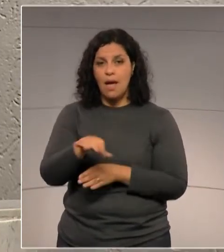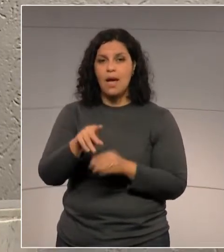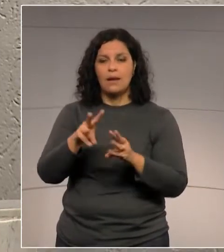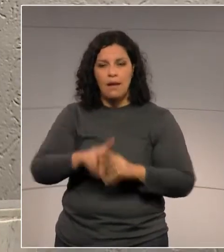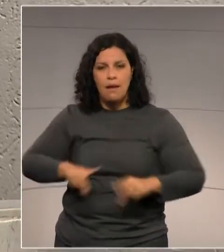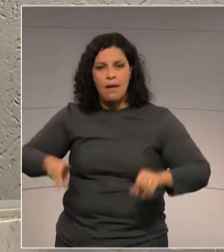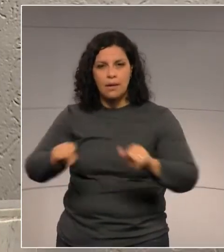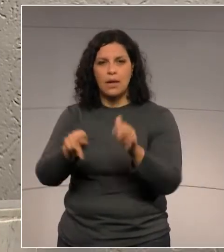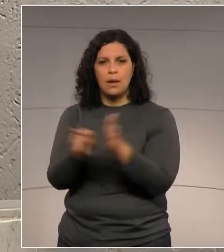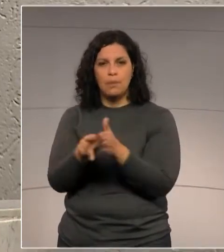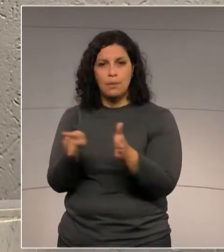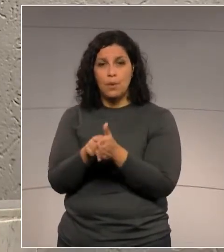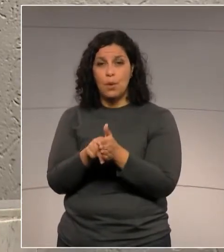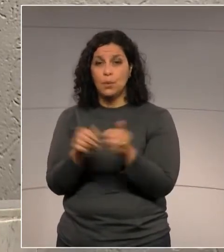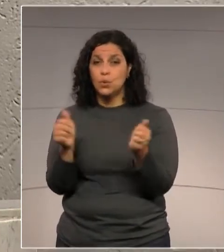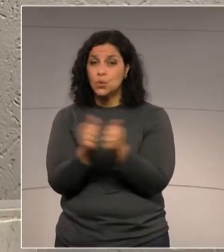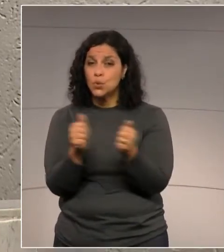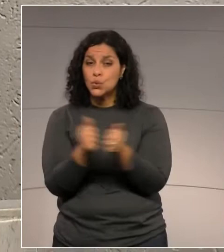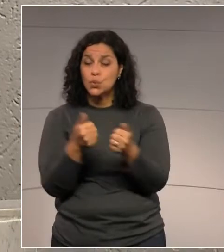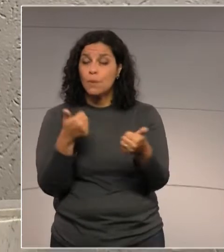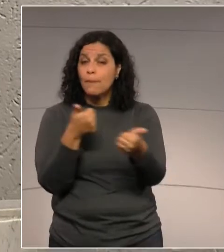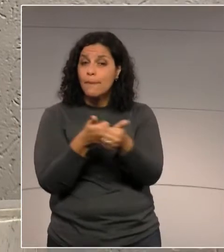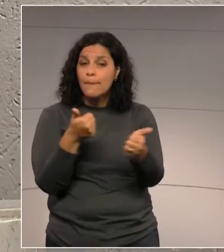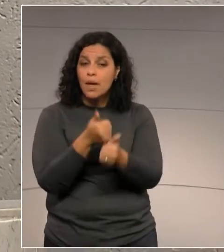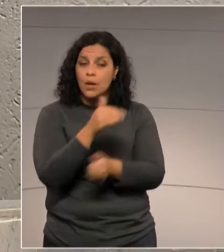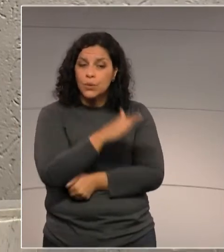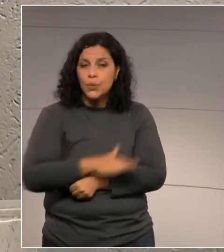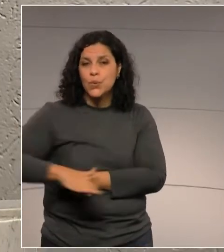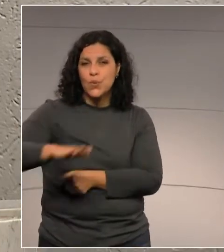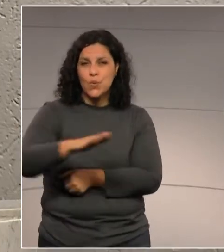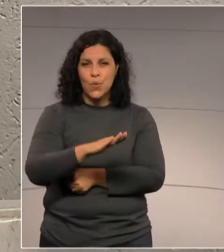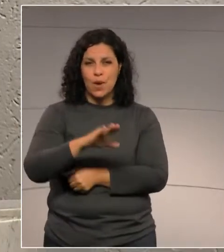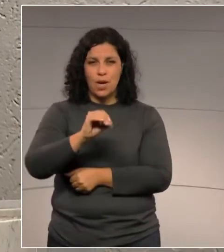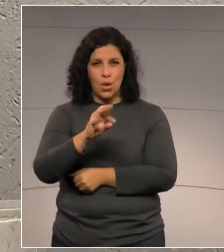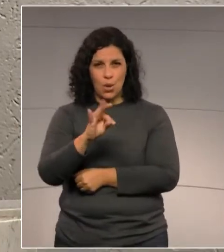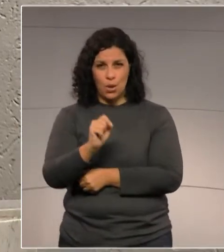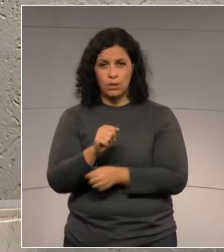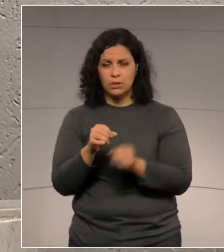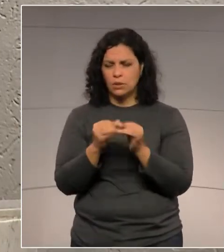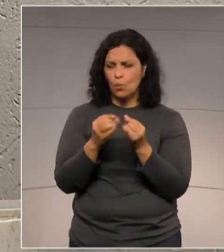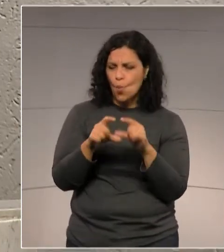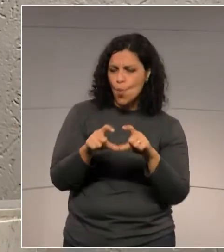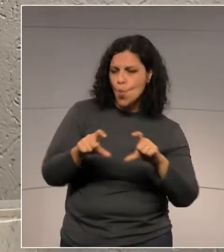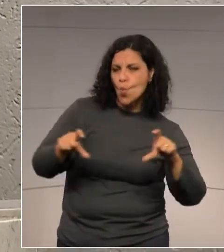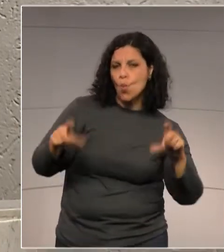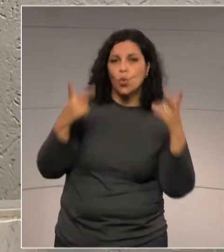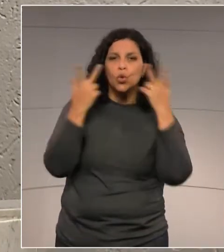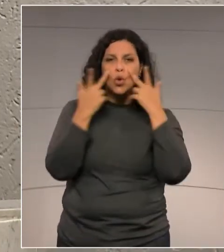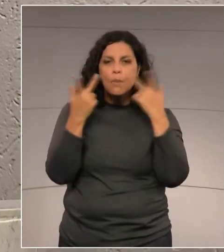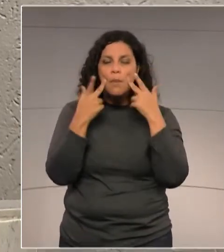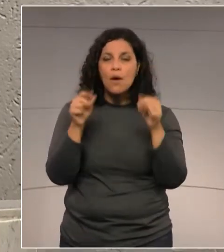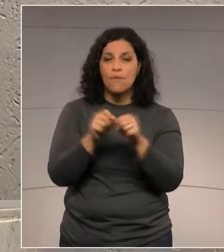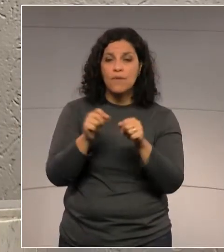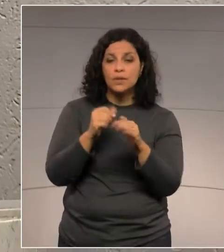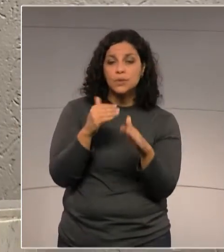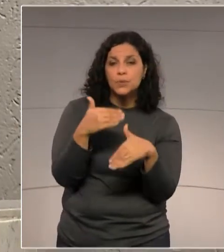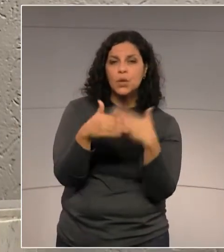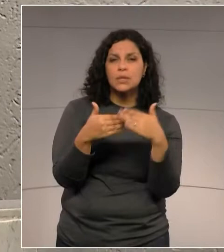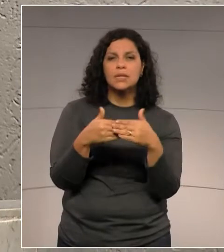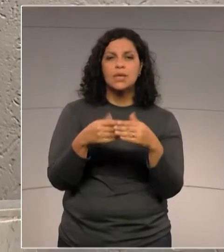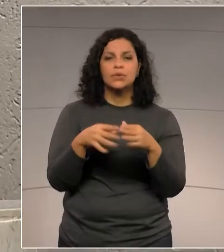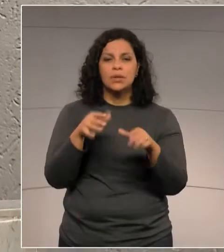arenoso paralelo à linha da costa, de forma geralmente alongada, produzido por processo de